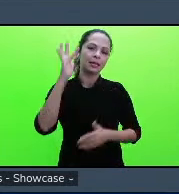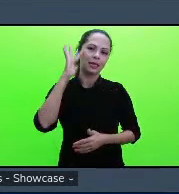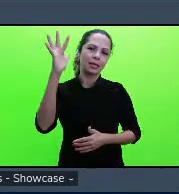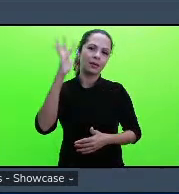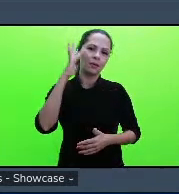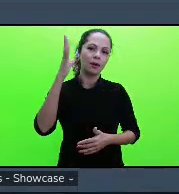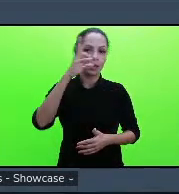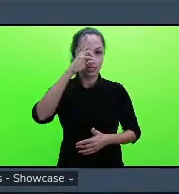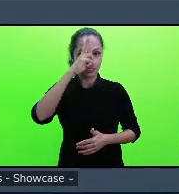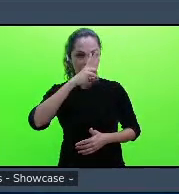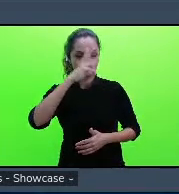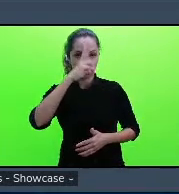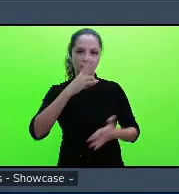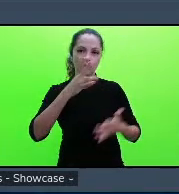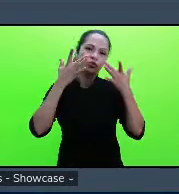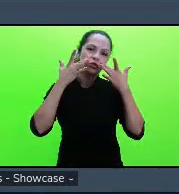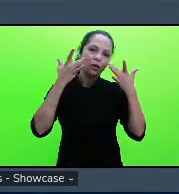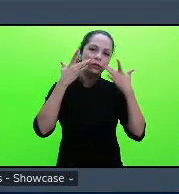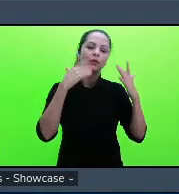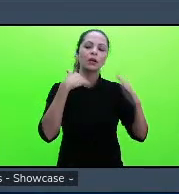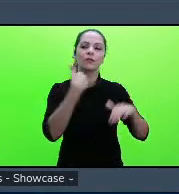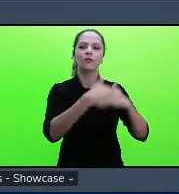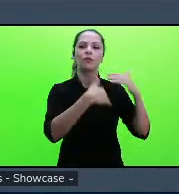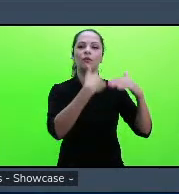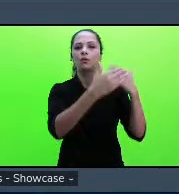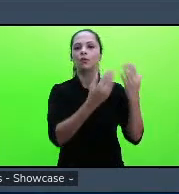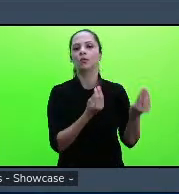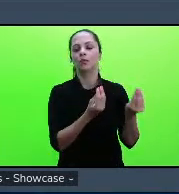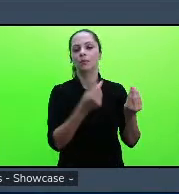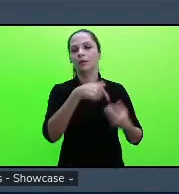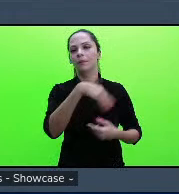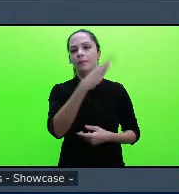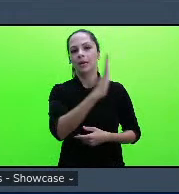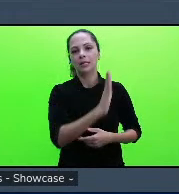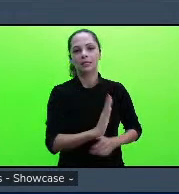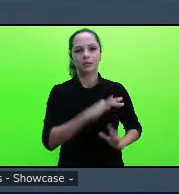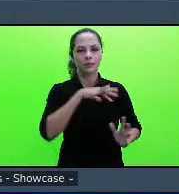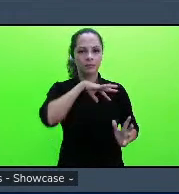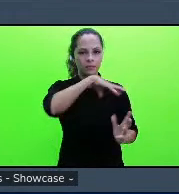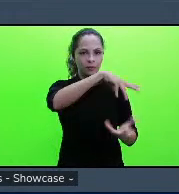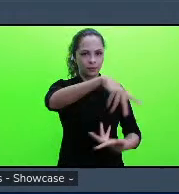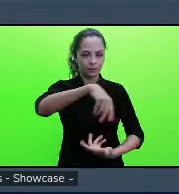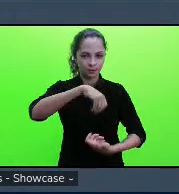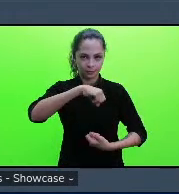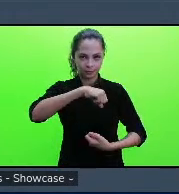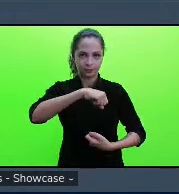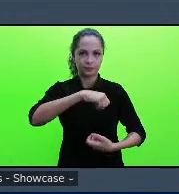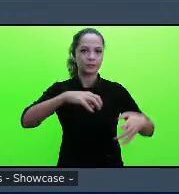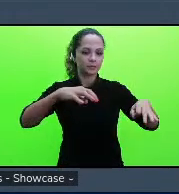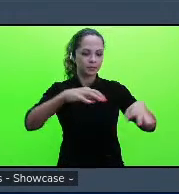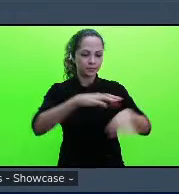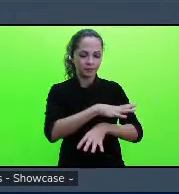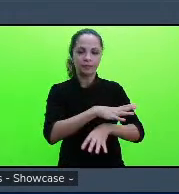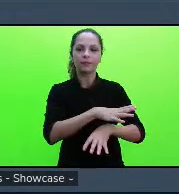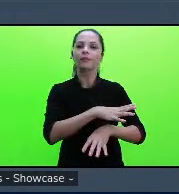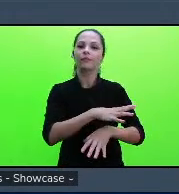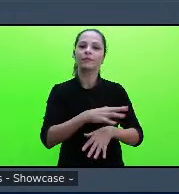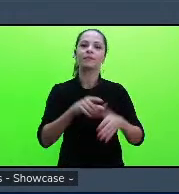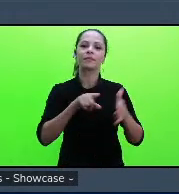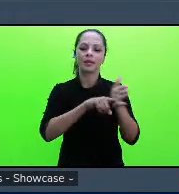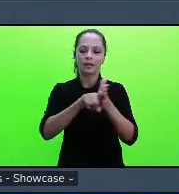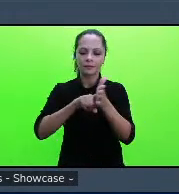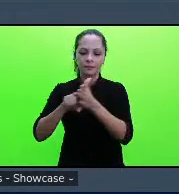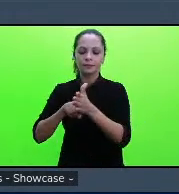evoluiu no Brasil e no mundo e depois disso fizemos um levantamento dos grupos de